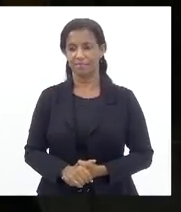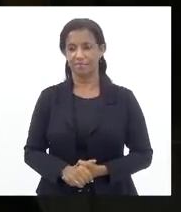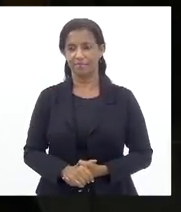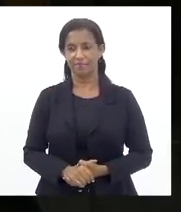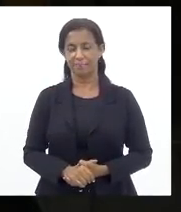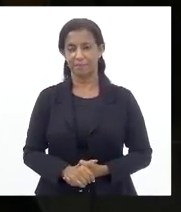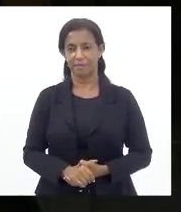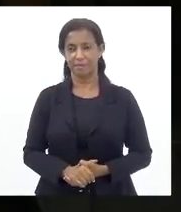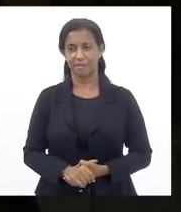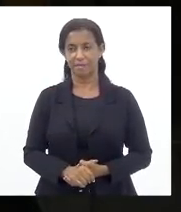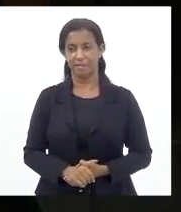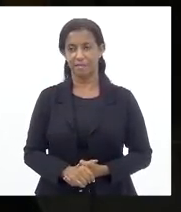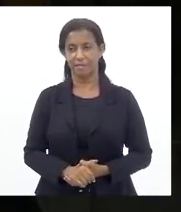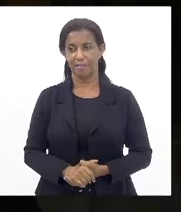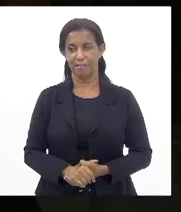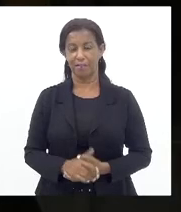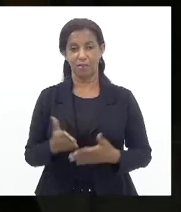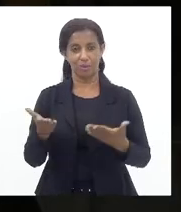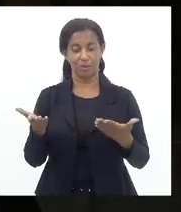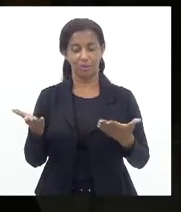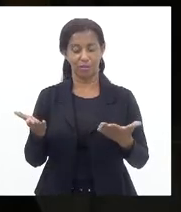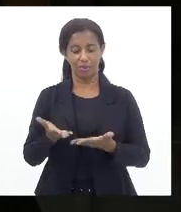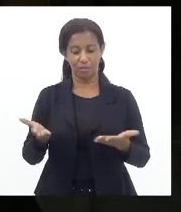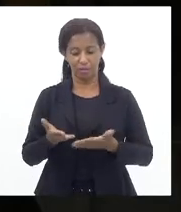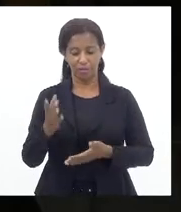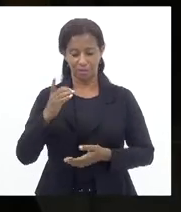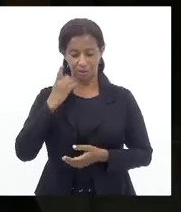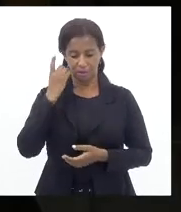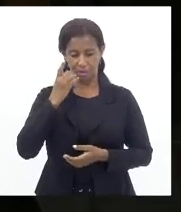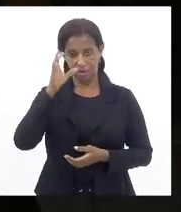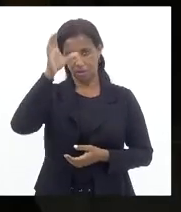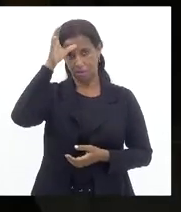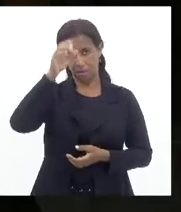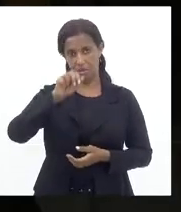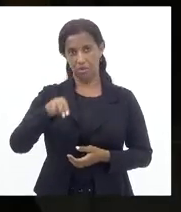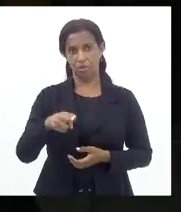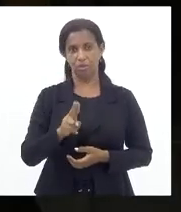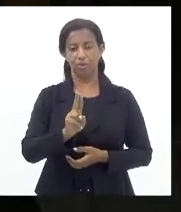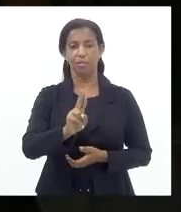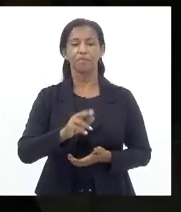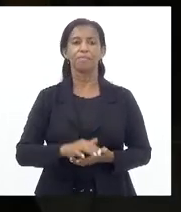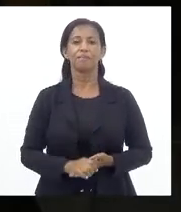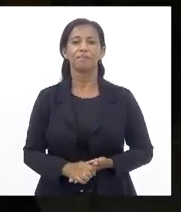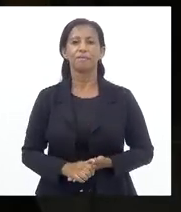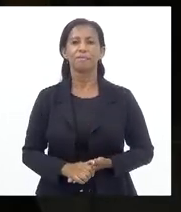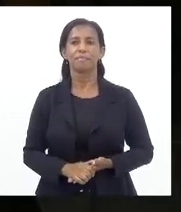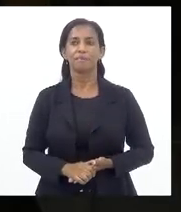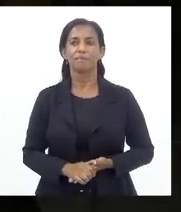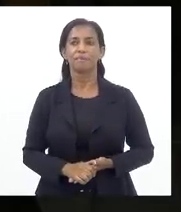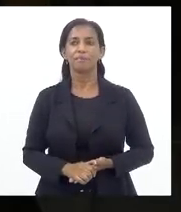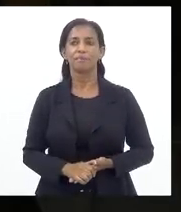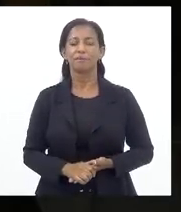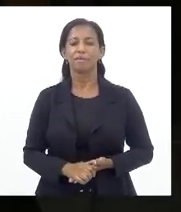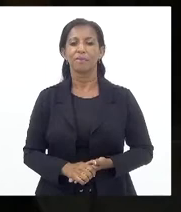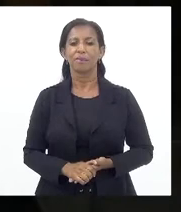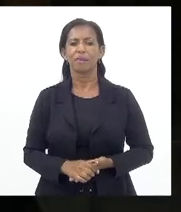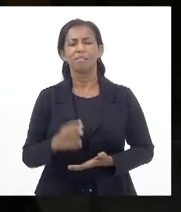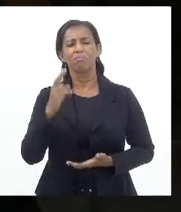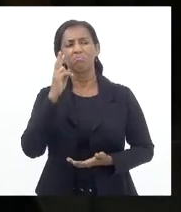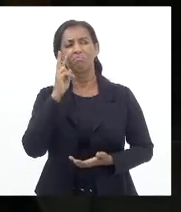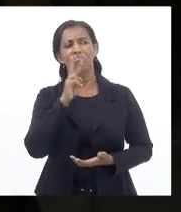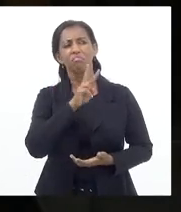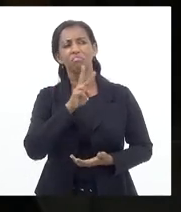Eu hoje Deputada Tiaju Queria observar algumas questões